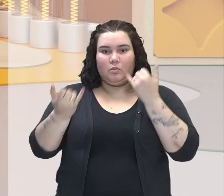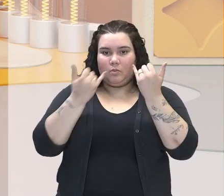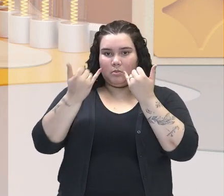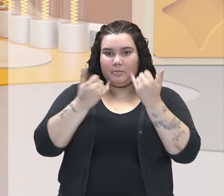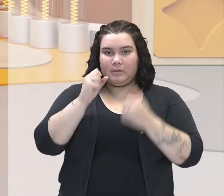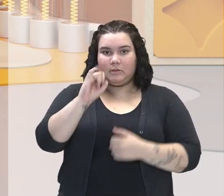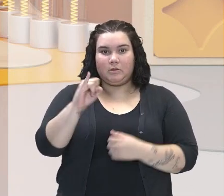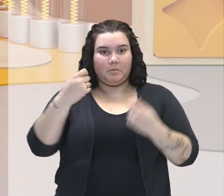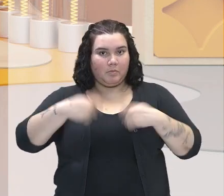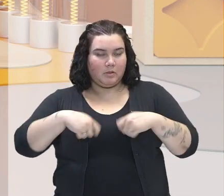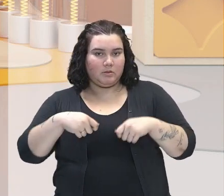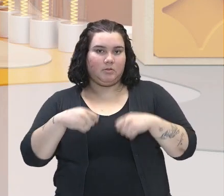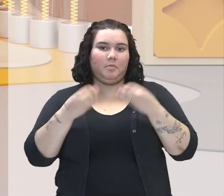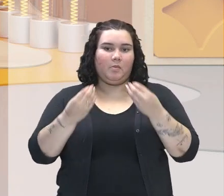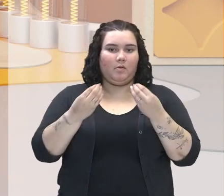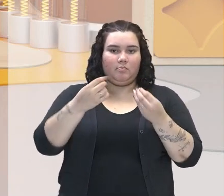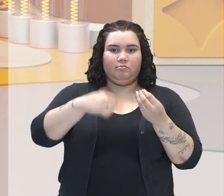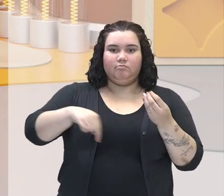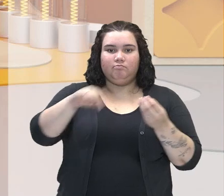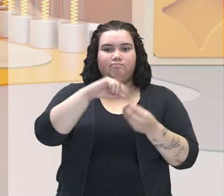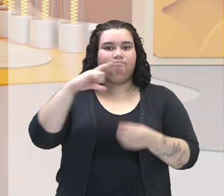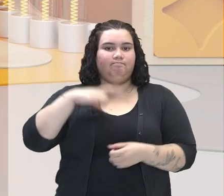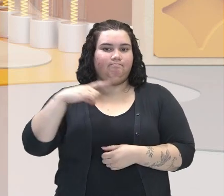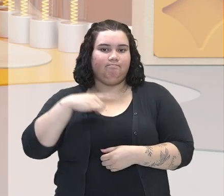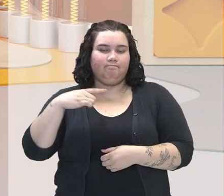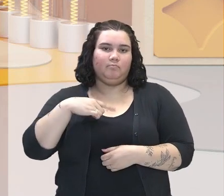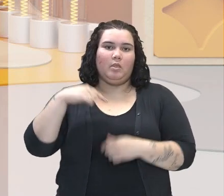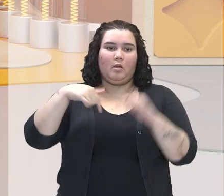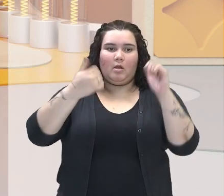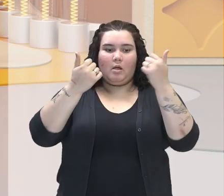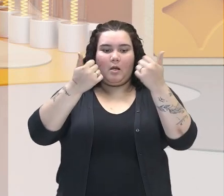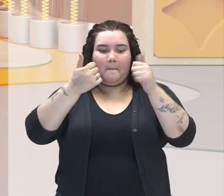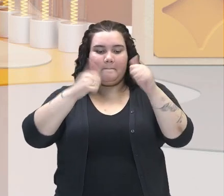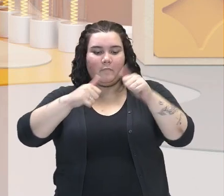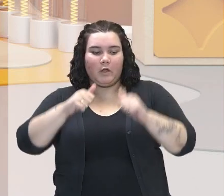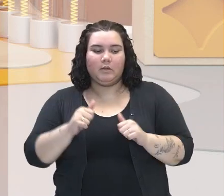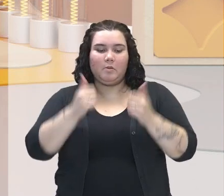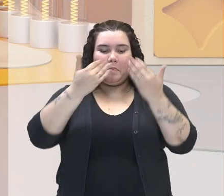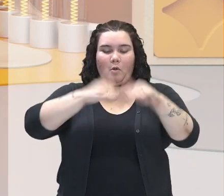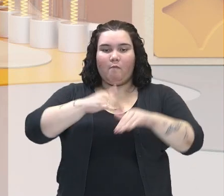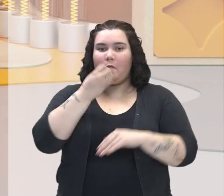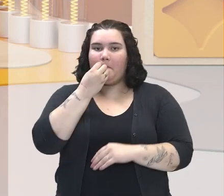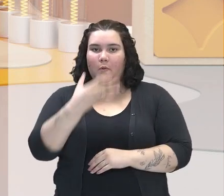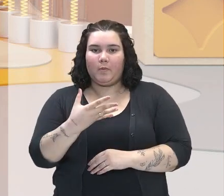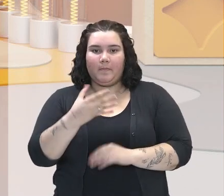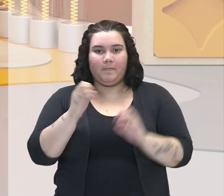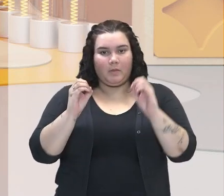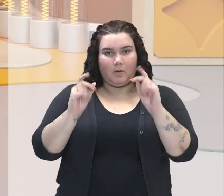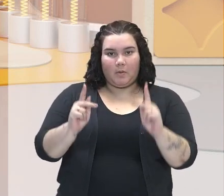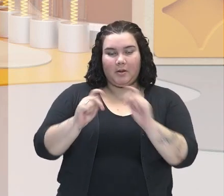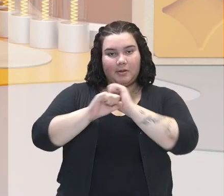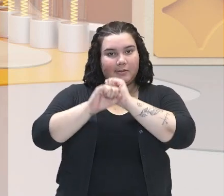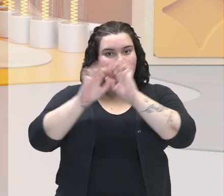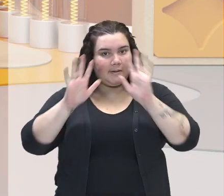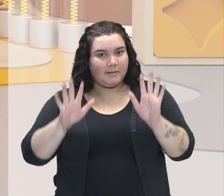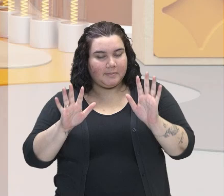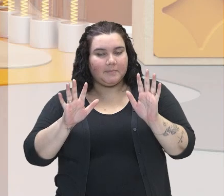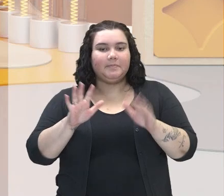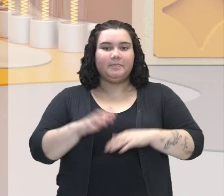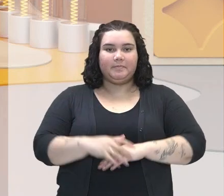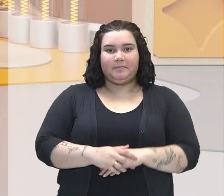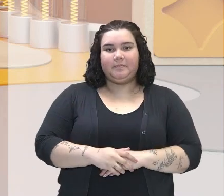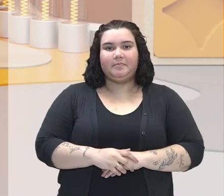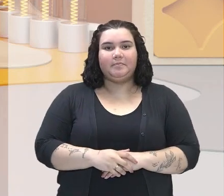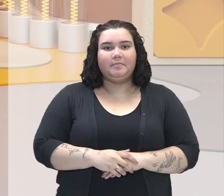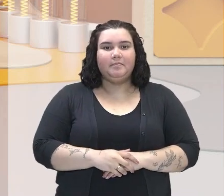necessário, tá? Para que vocês possam ter ali uma avaliação exitosa. Feito esse esclarecimento, agora sim a gente